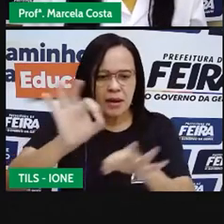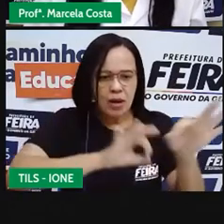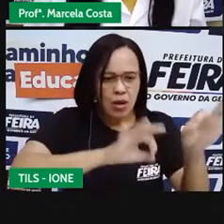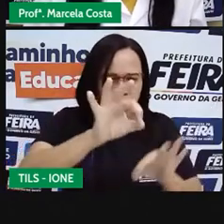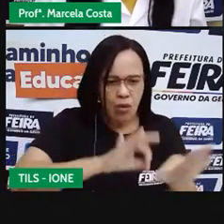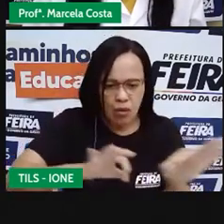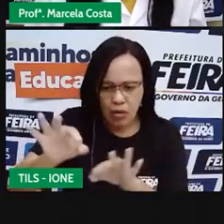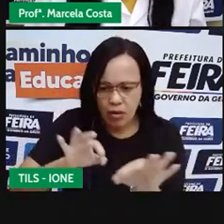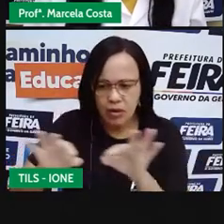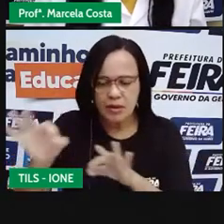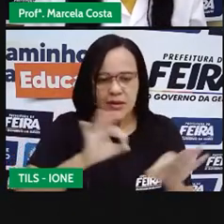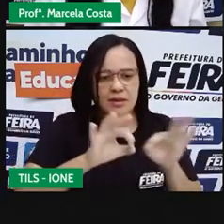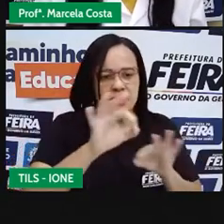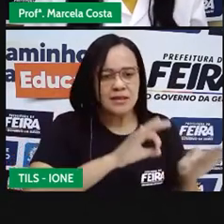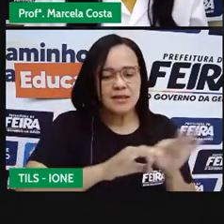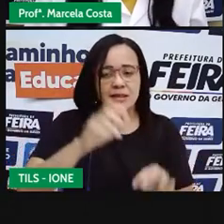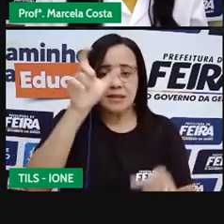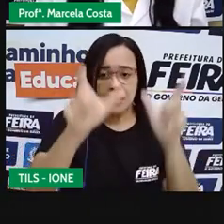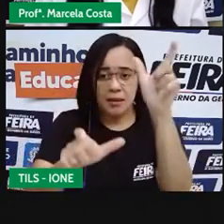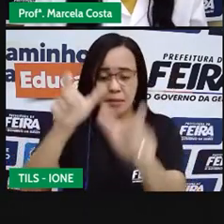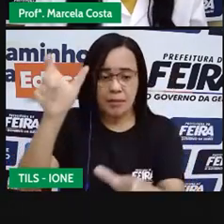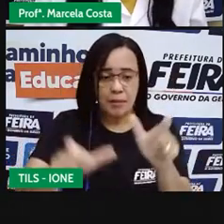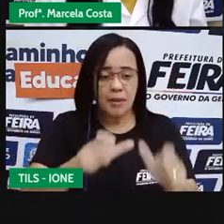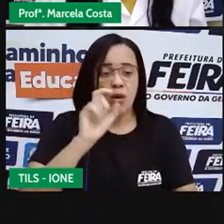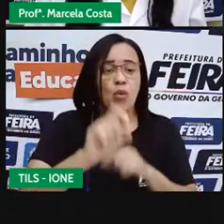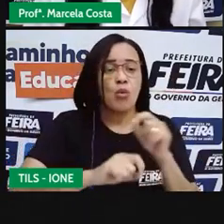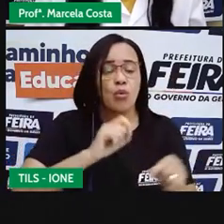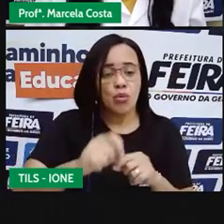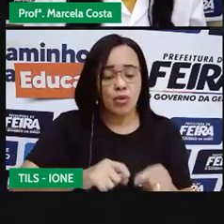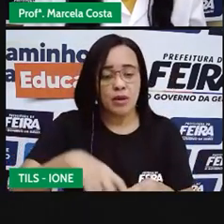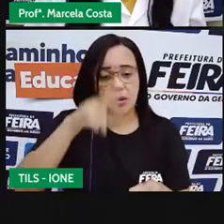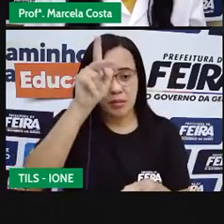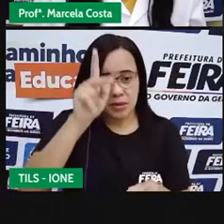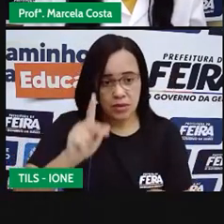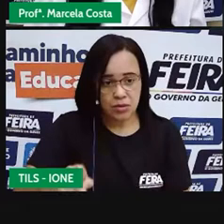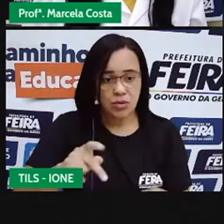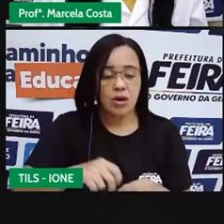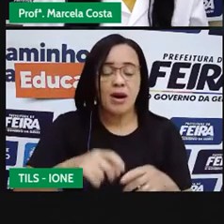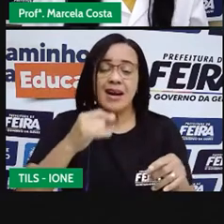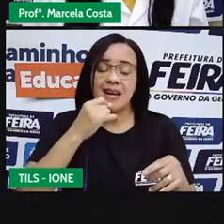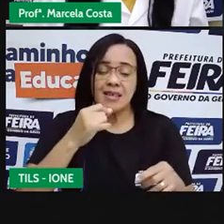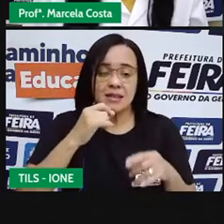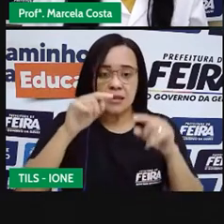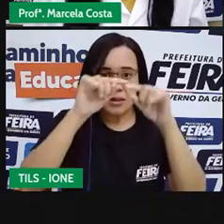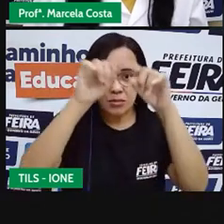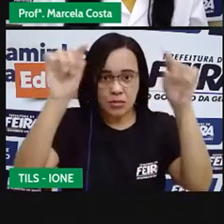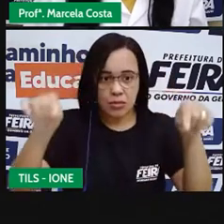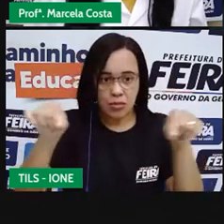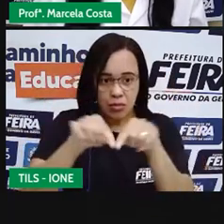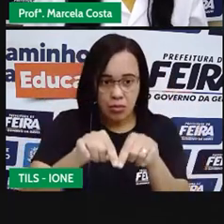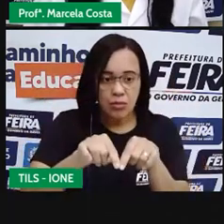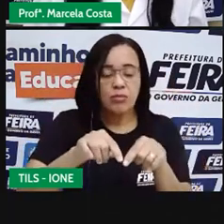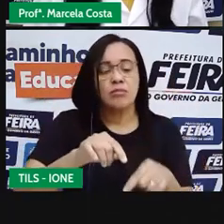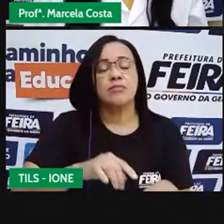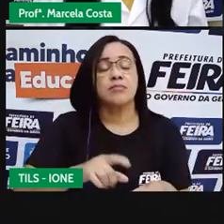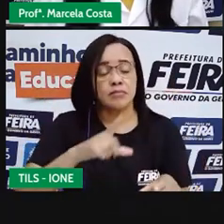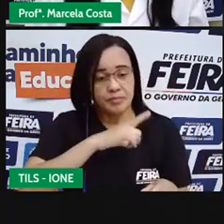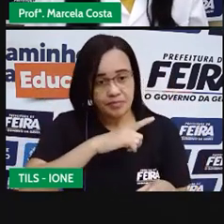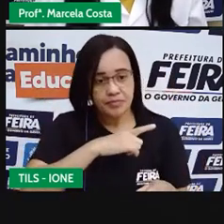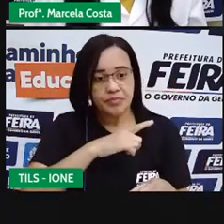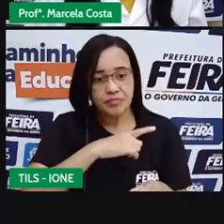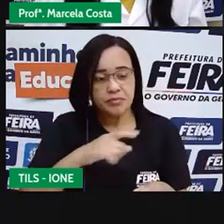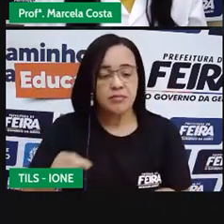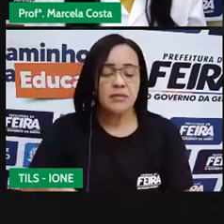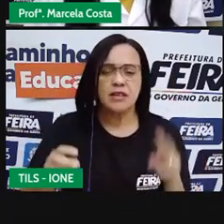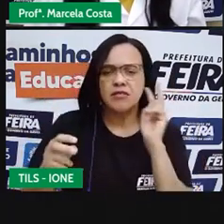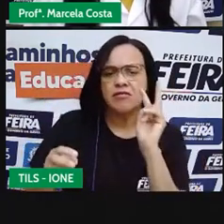meio de representações pessoais, utilizando quadros, por exemplo. Além disso, criançada, vocês também vão ver